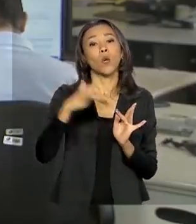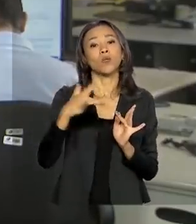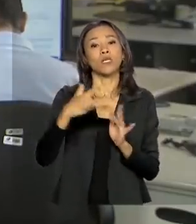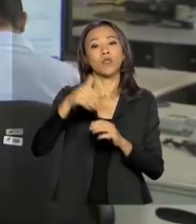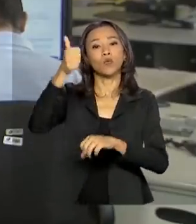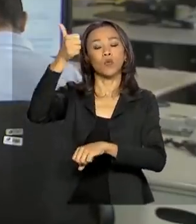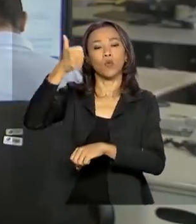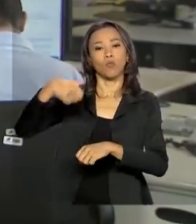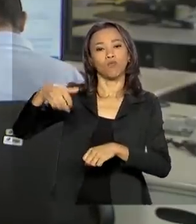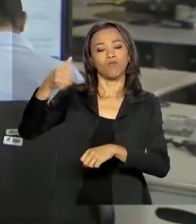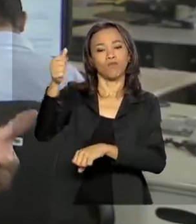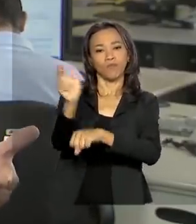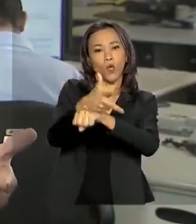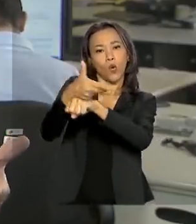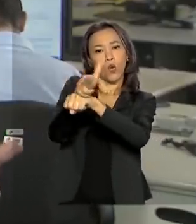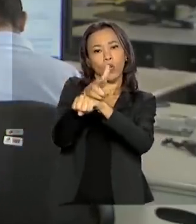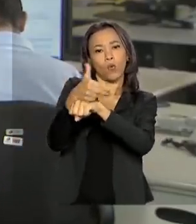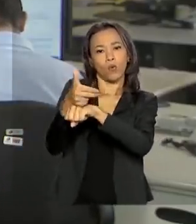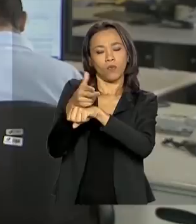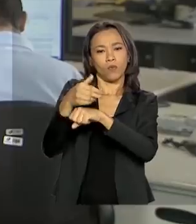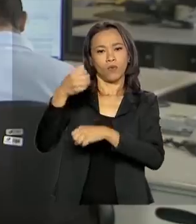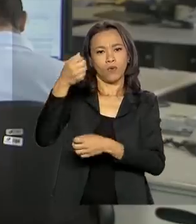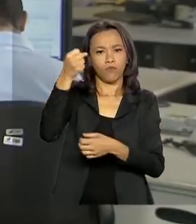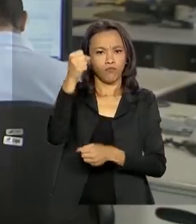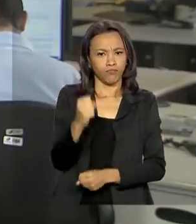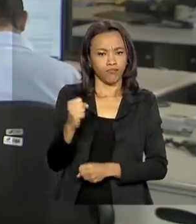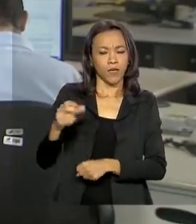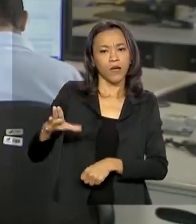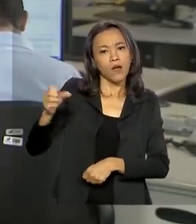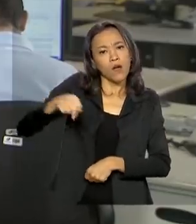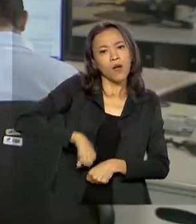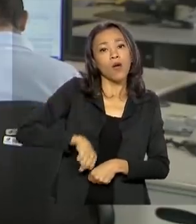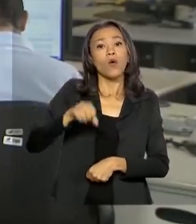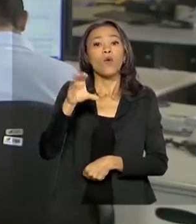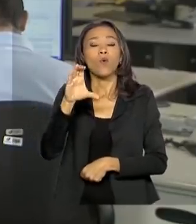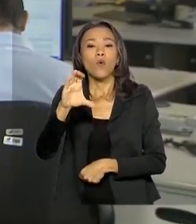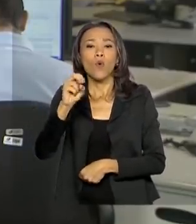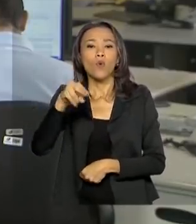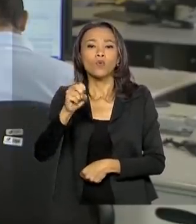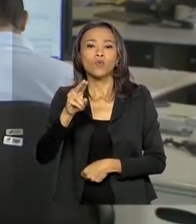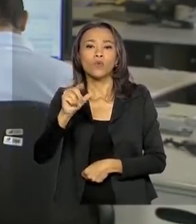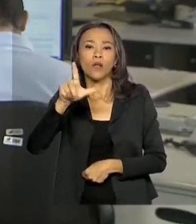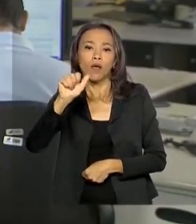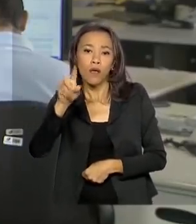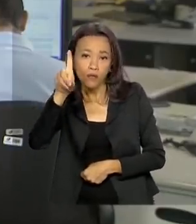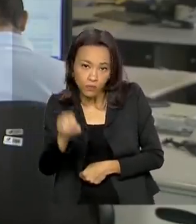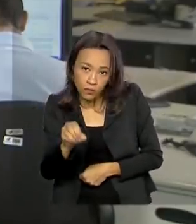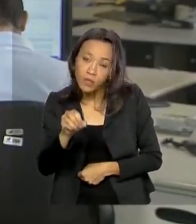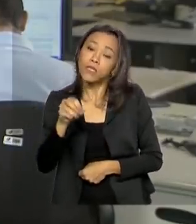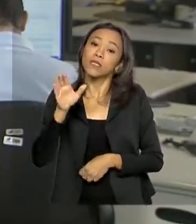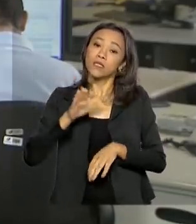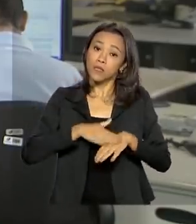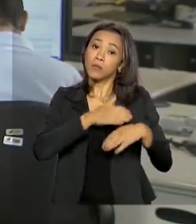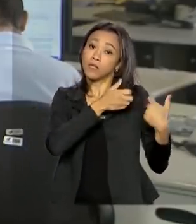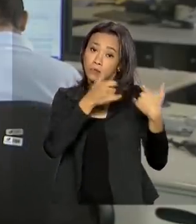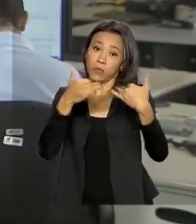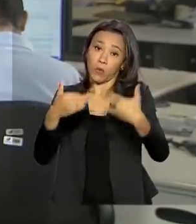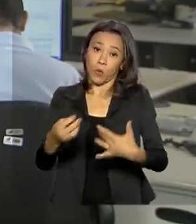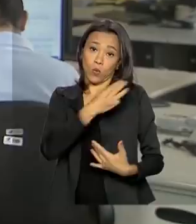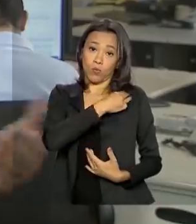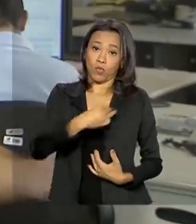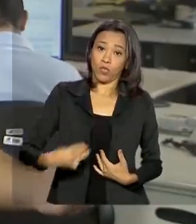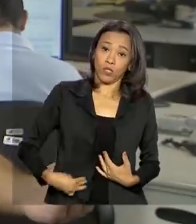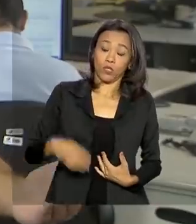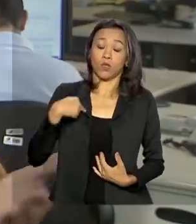e a embaixada brasileira. Essa informação ajuda o Itamaraty a mapear essas regiões. De acordo com o chanceler Ernesto Araújo,